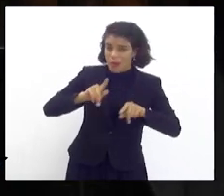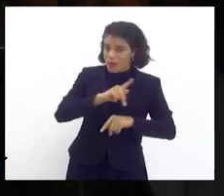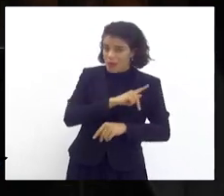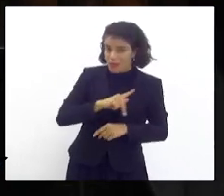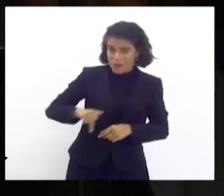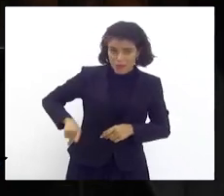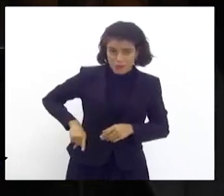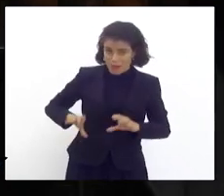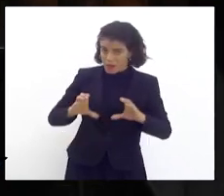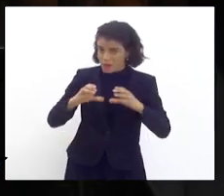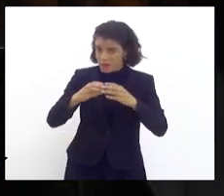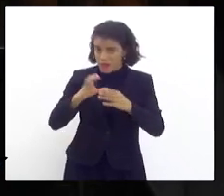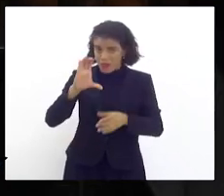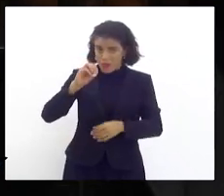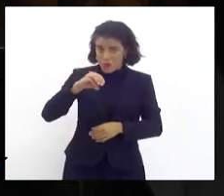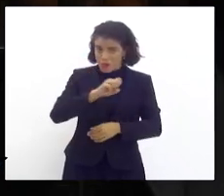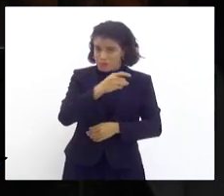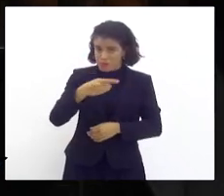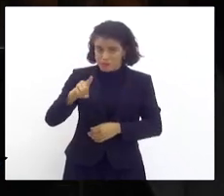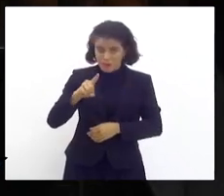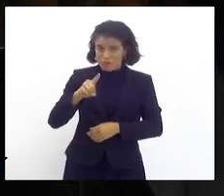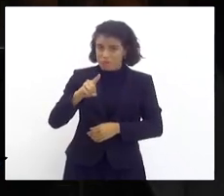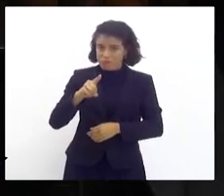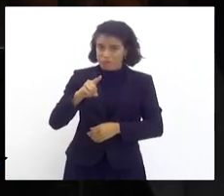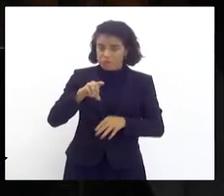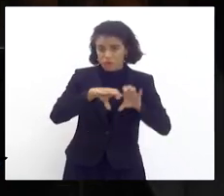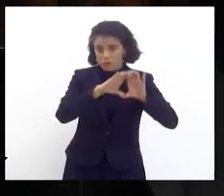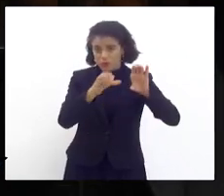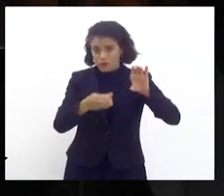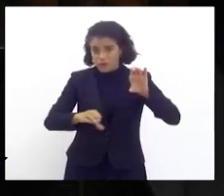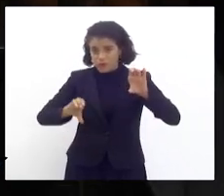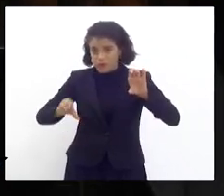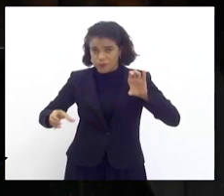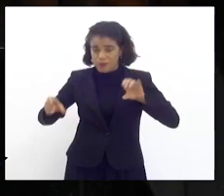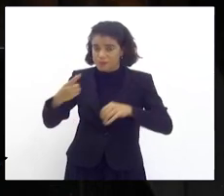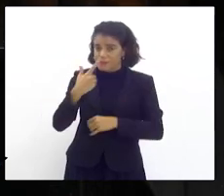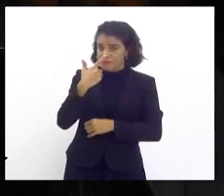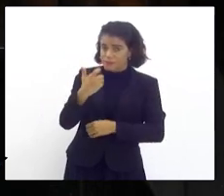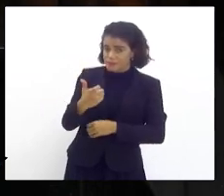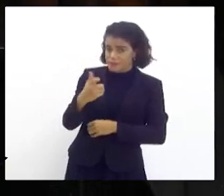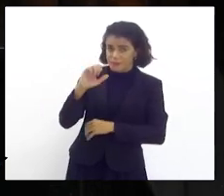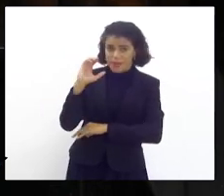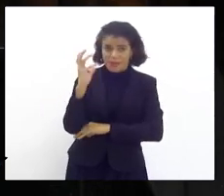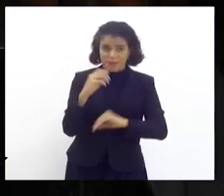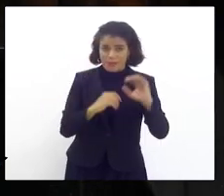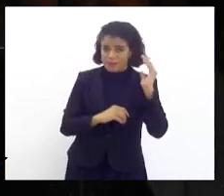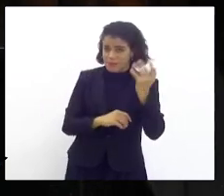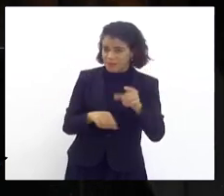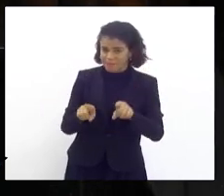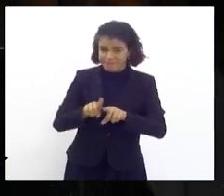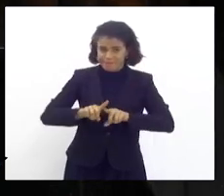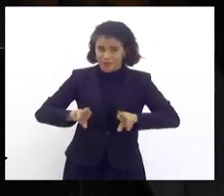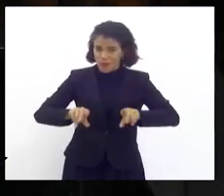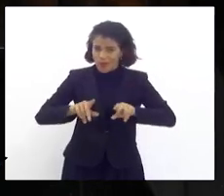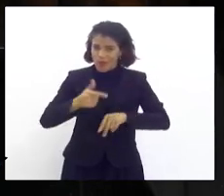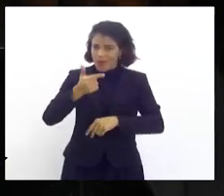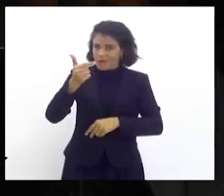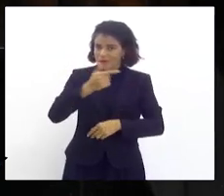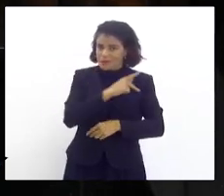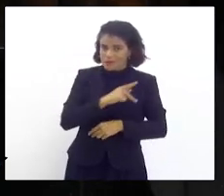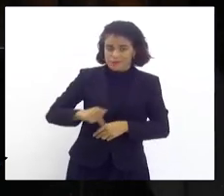da Comissão de Saneamento Ambiental, nem tampouco é a vice-presidente.